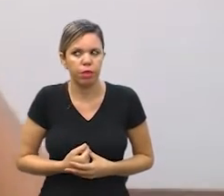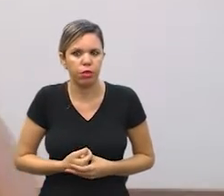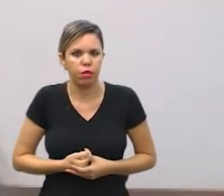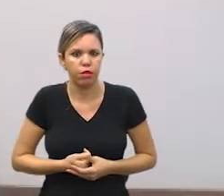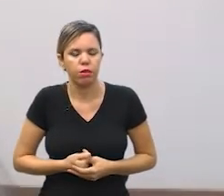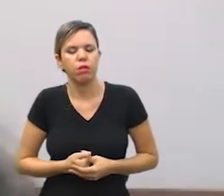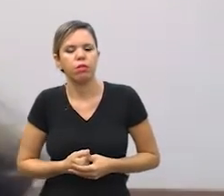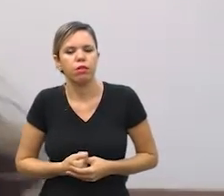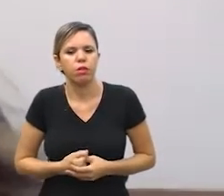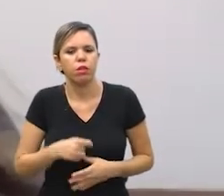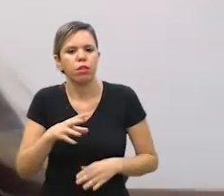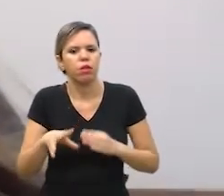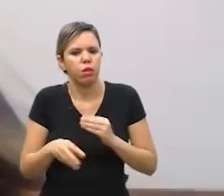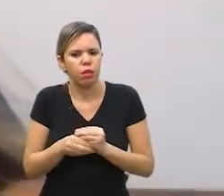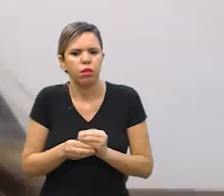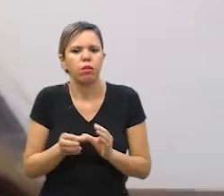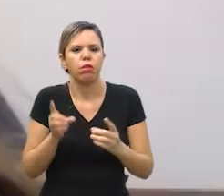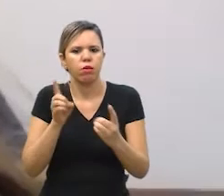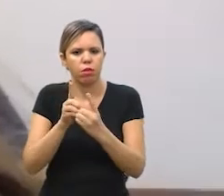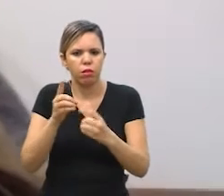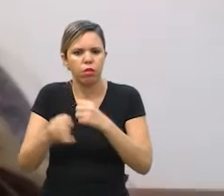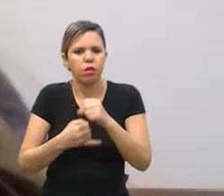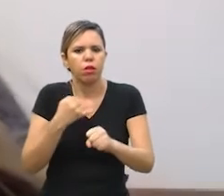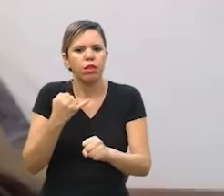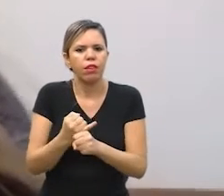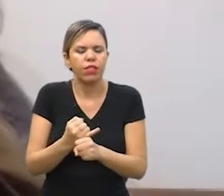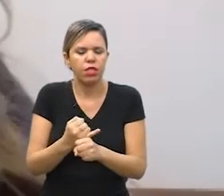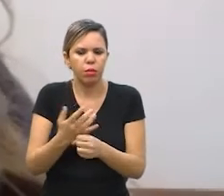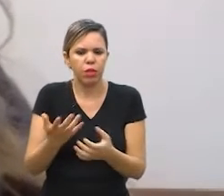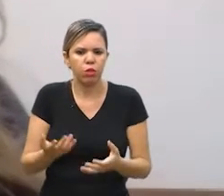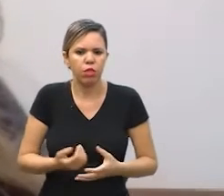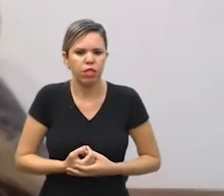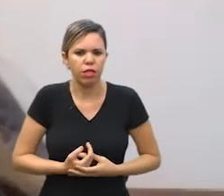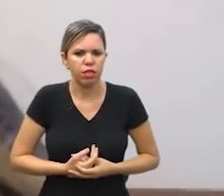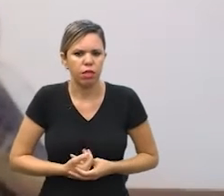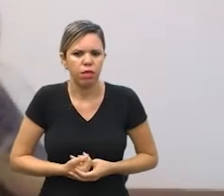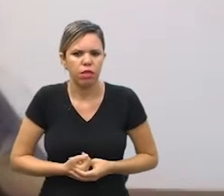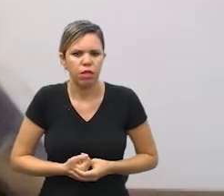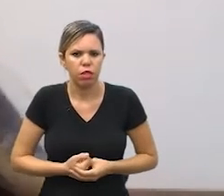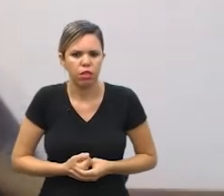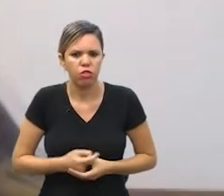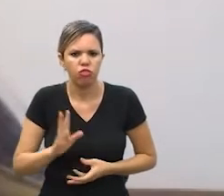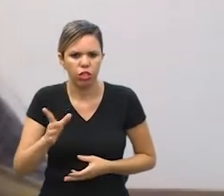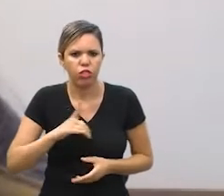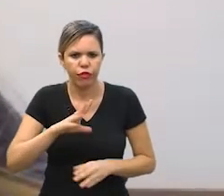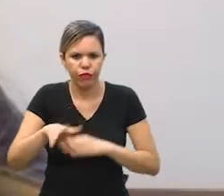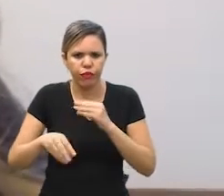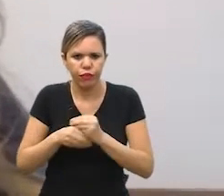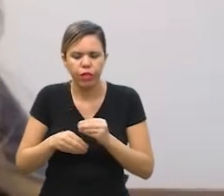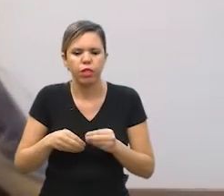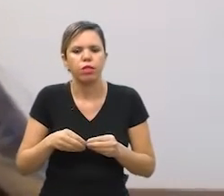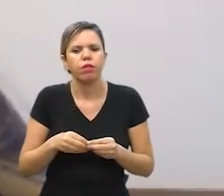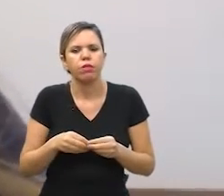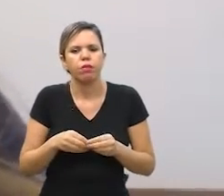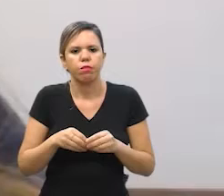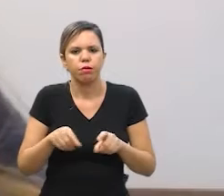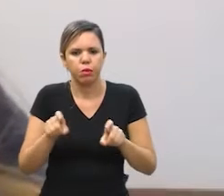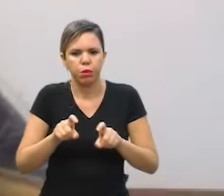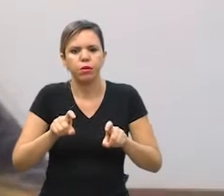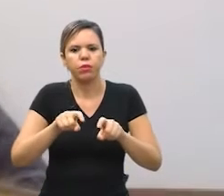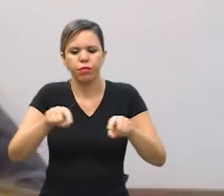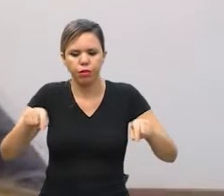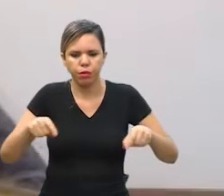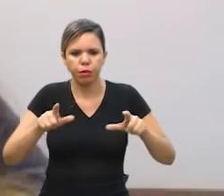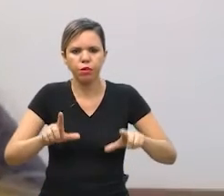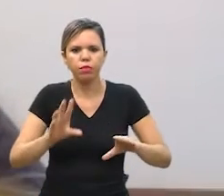a gente está implementando unidades de teleatendimento avançado em algumas cidades a gente já tinha feito a implementação das cabines dentro de